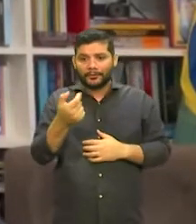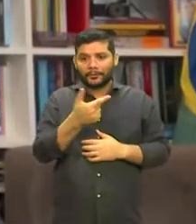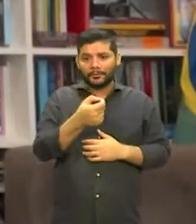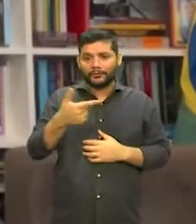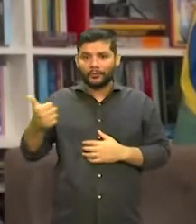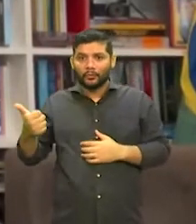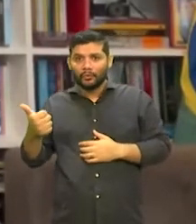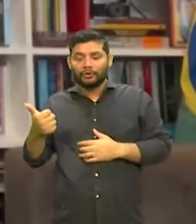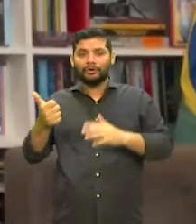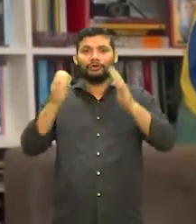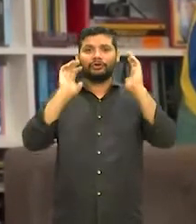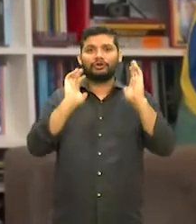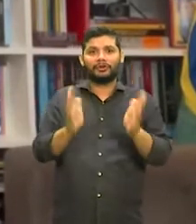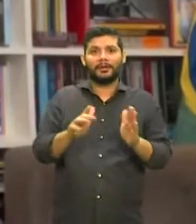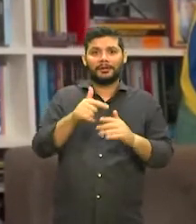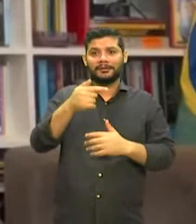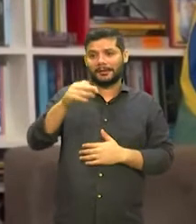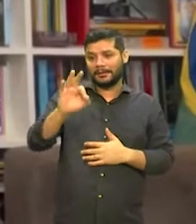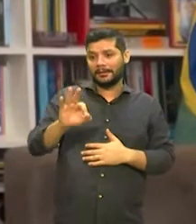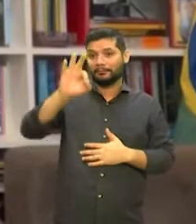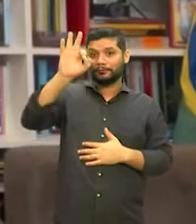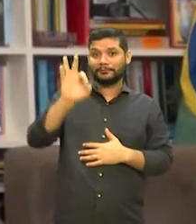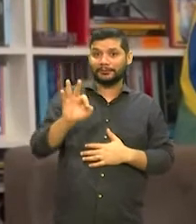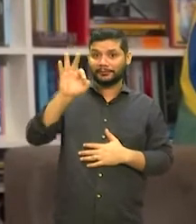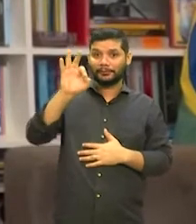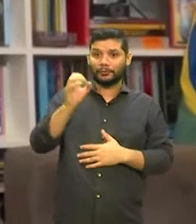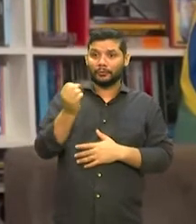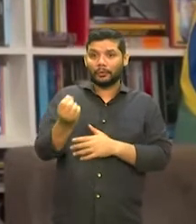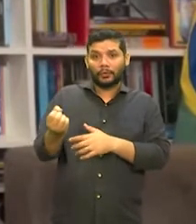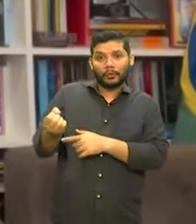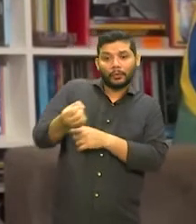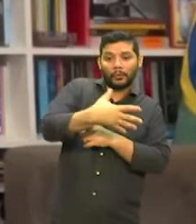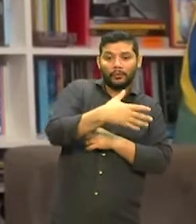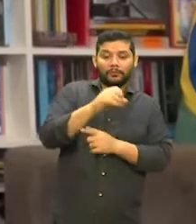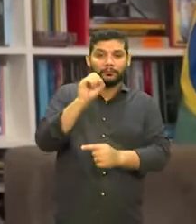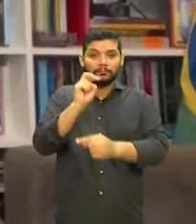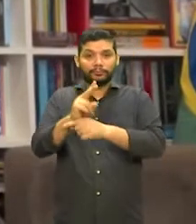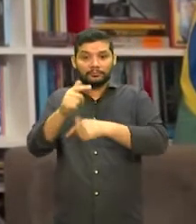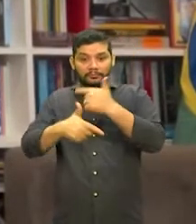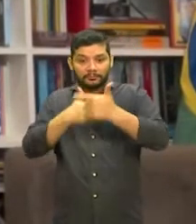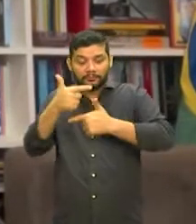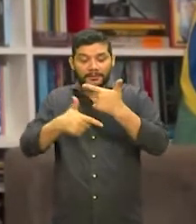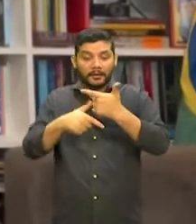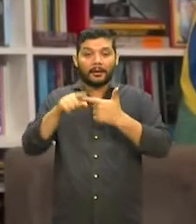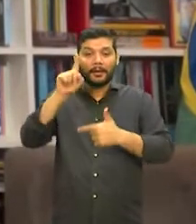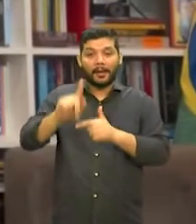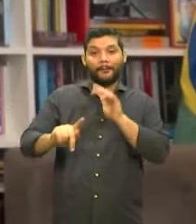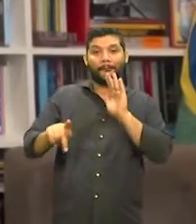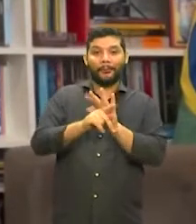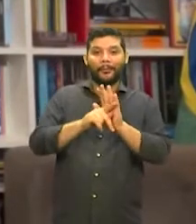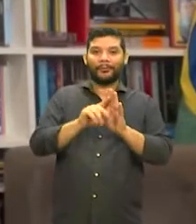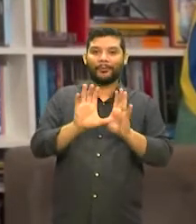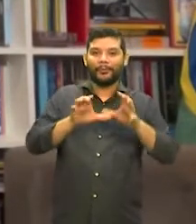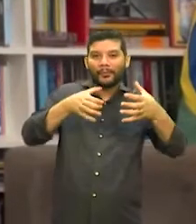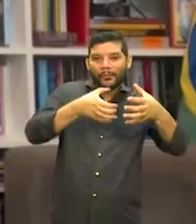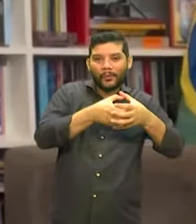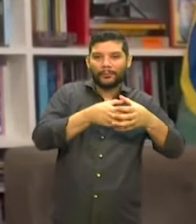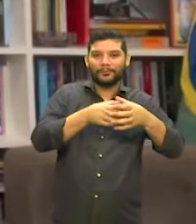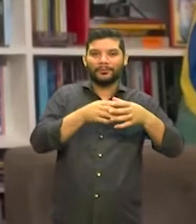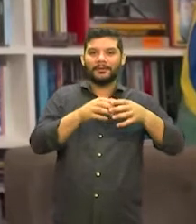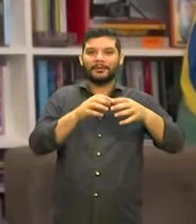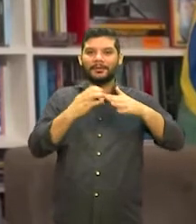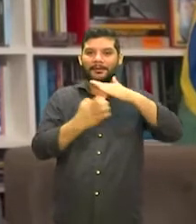70% de novos empregos são oriundos deste pequeno negócio, desta